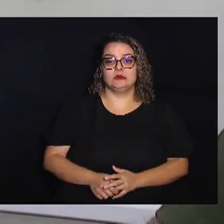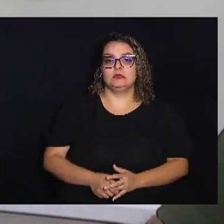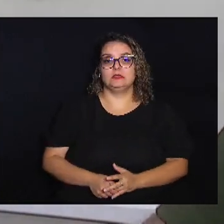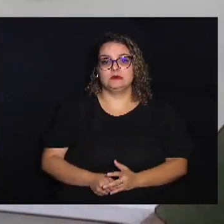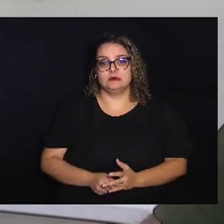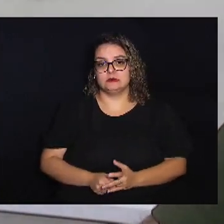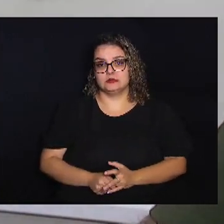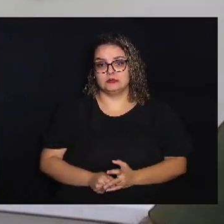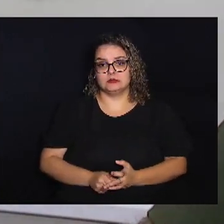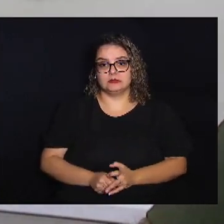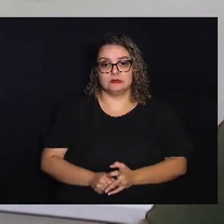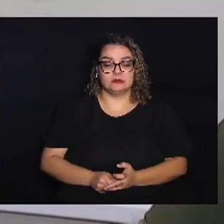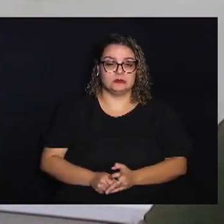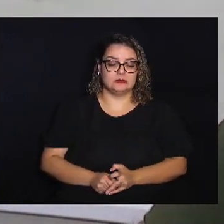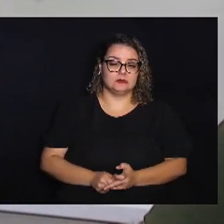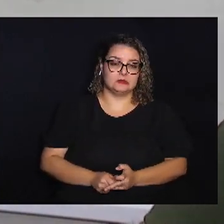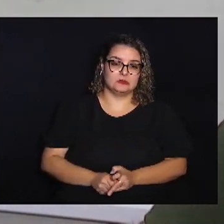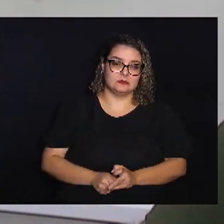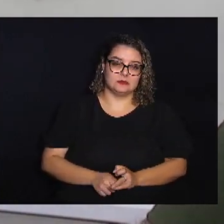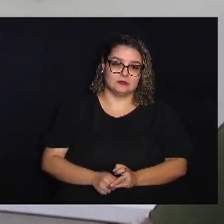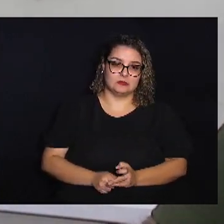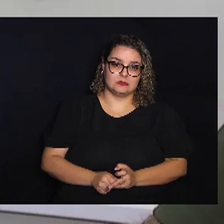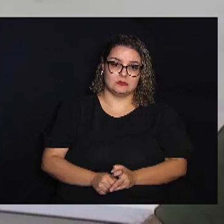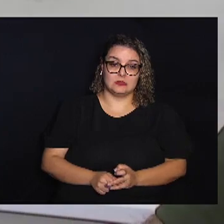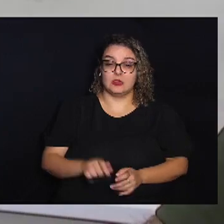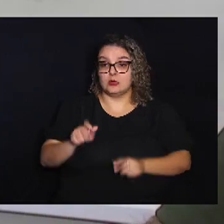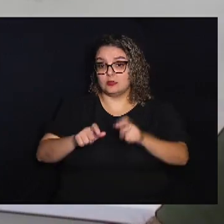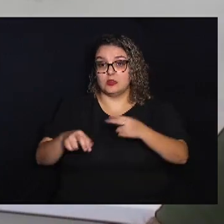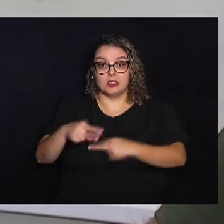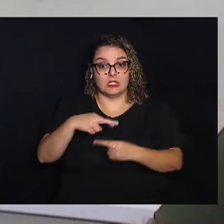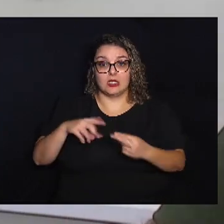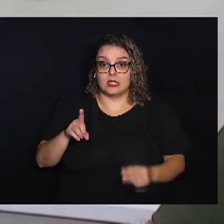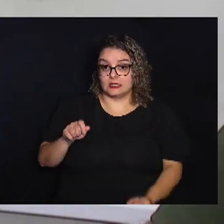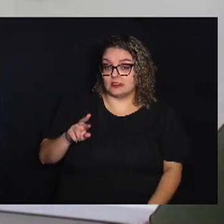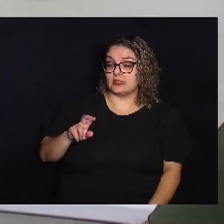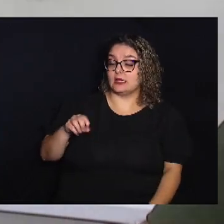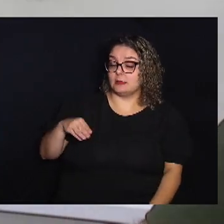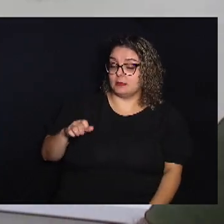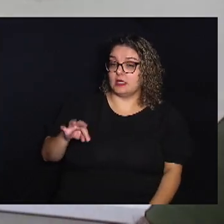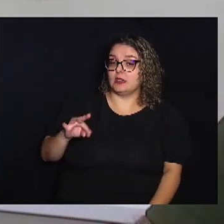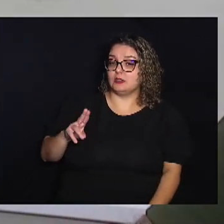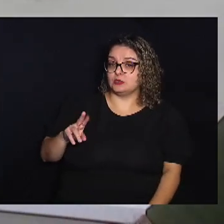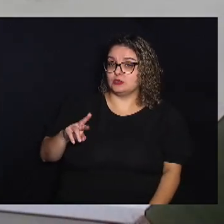Pessoas ligadas A dramaturgia Eu mesmo Lá na escola